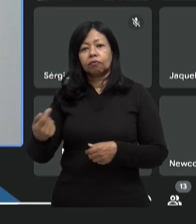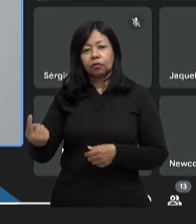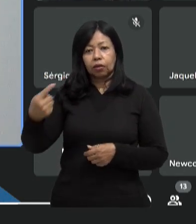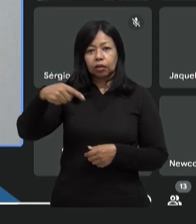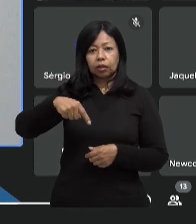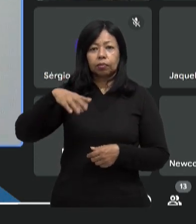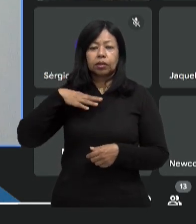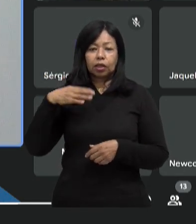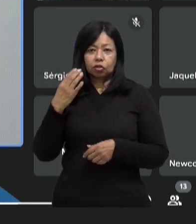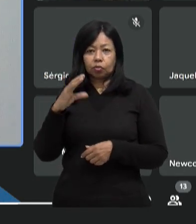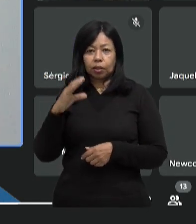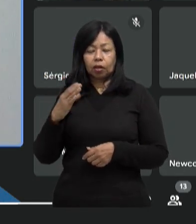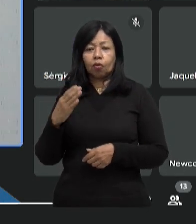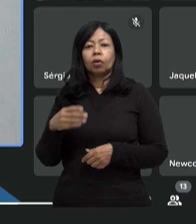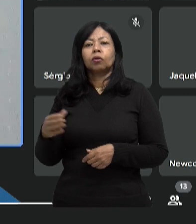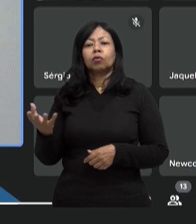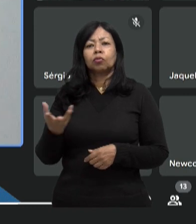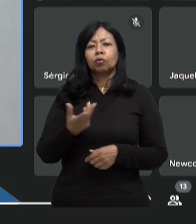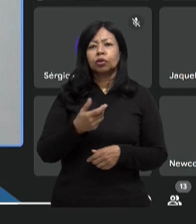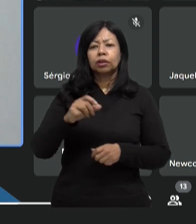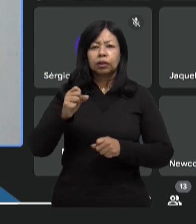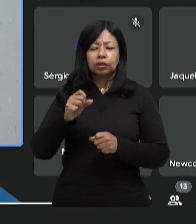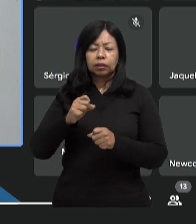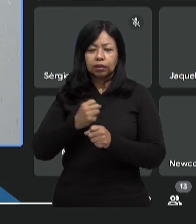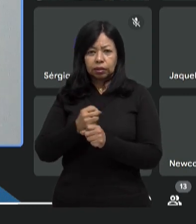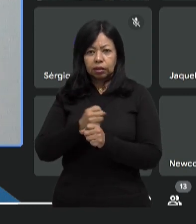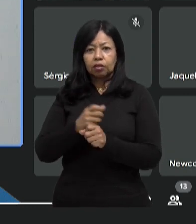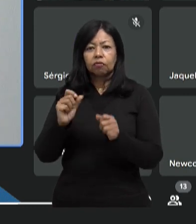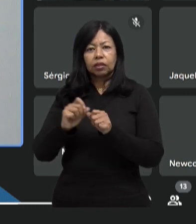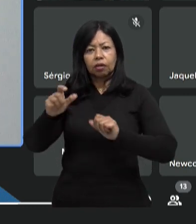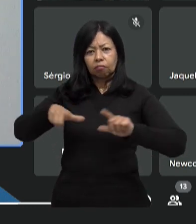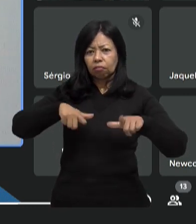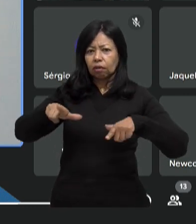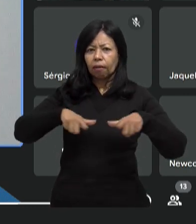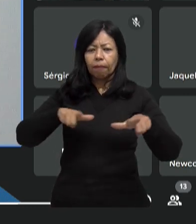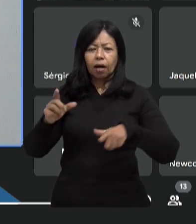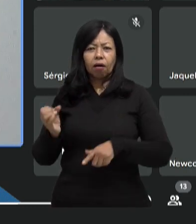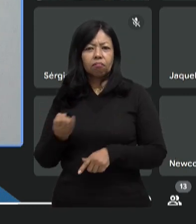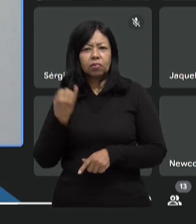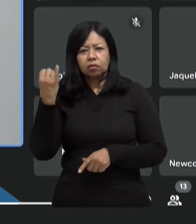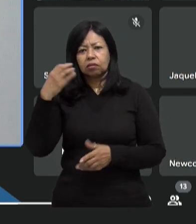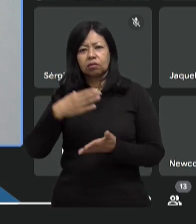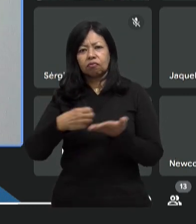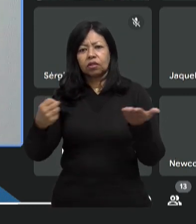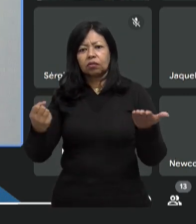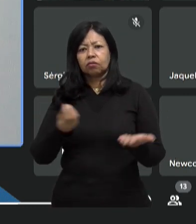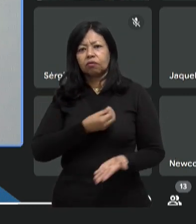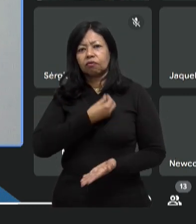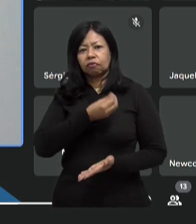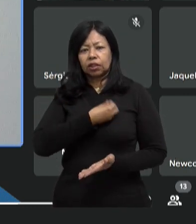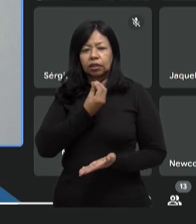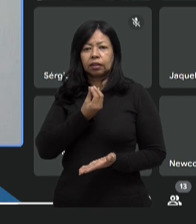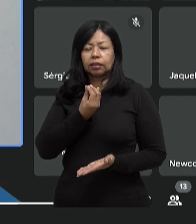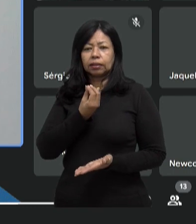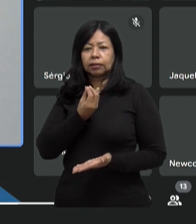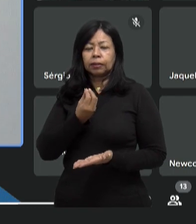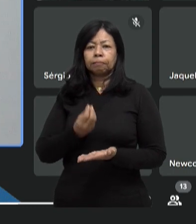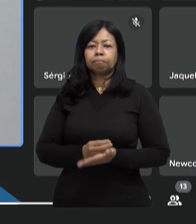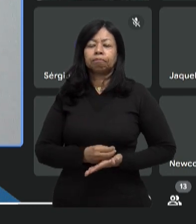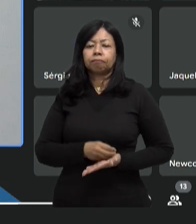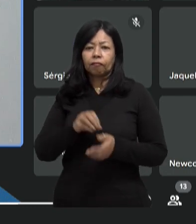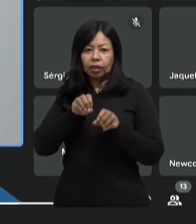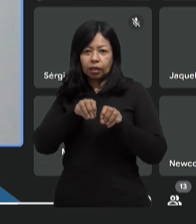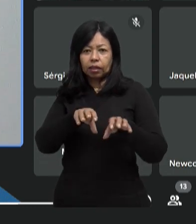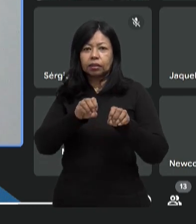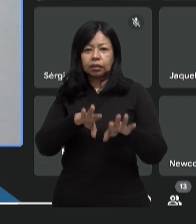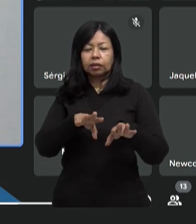Oliveira apresentou uma moção de aplauso à Igreja Evangélica Pentecostal O Brasil para Cristo, que neste ano completa 66 anos de